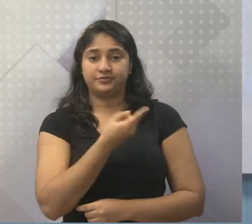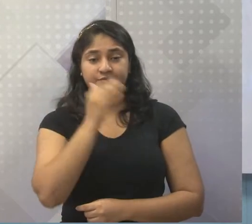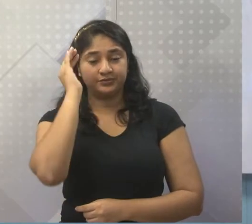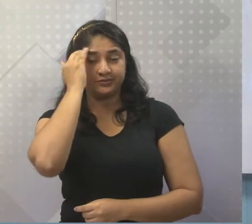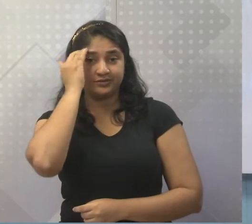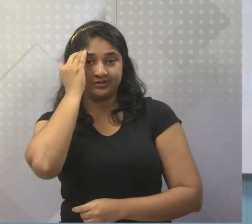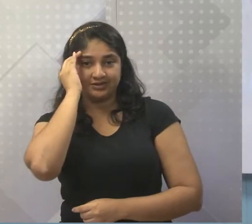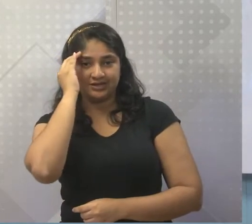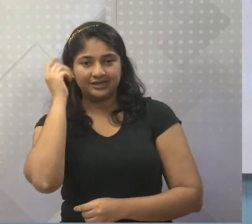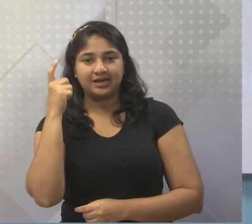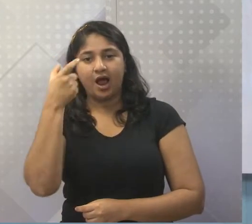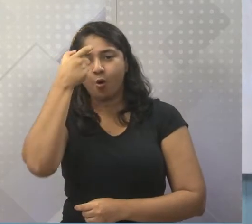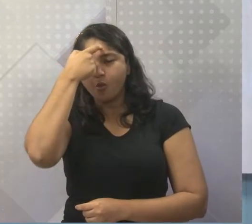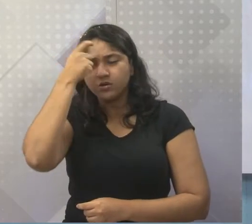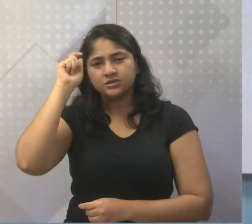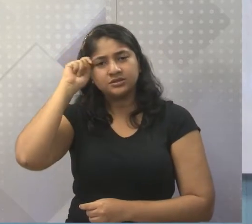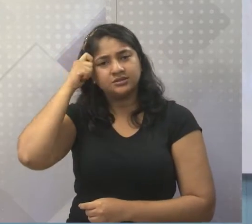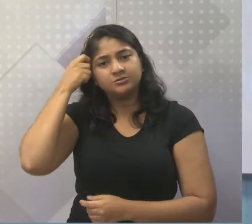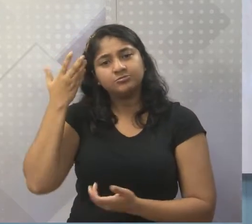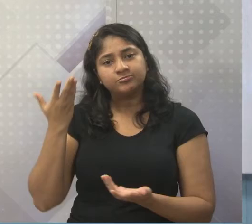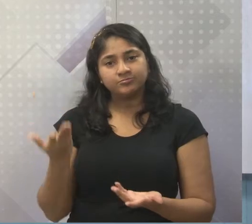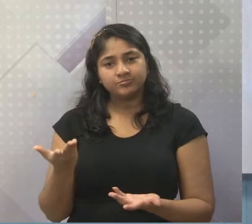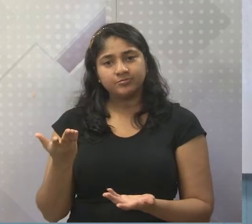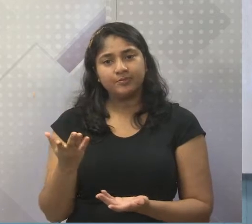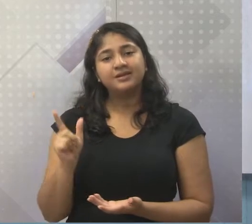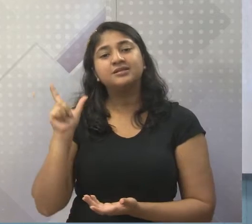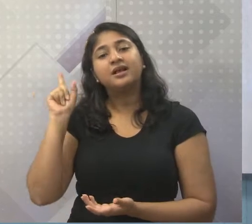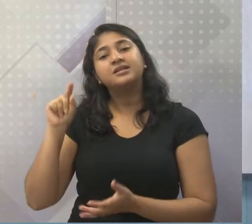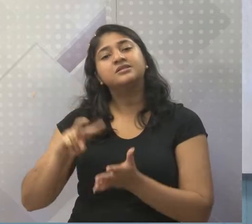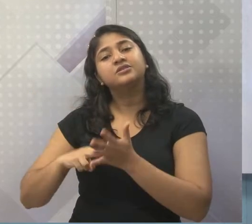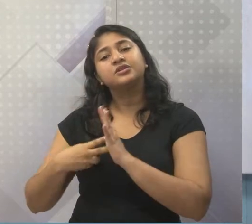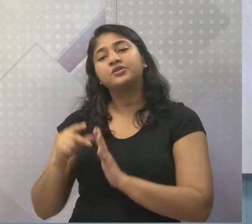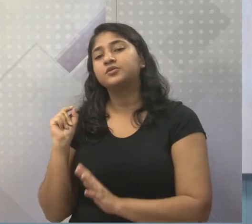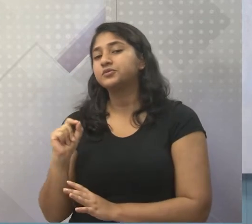consciência negra? E o que é a consciência negra?